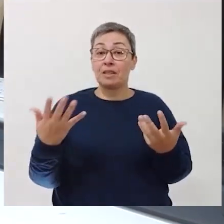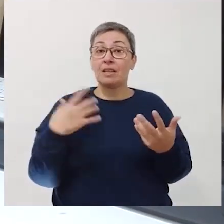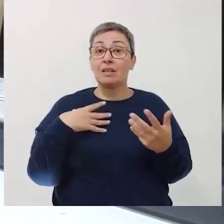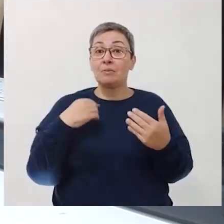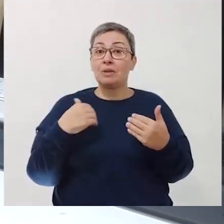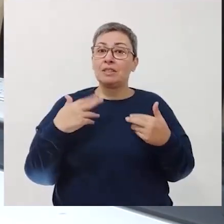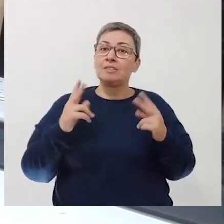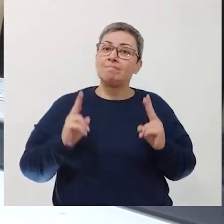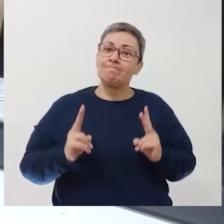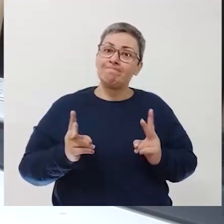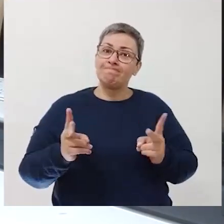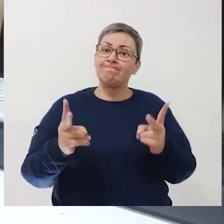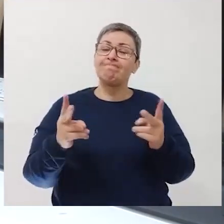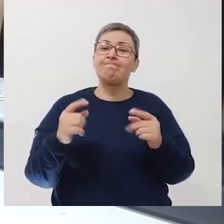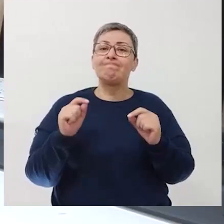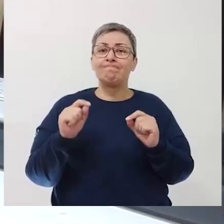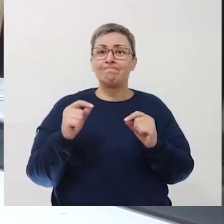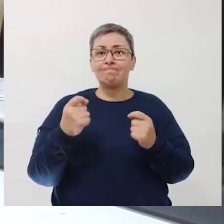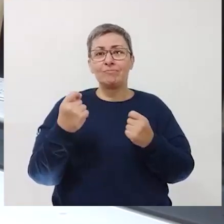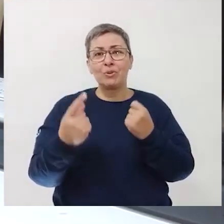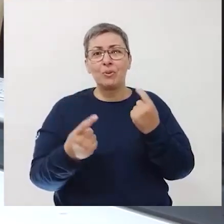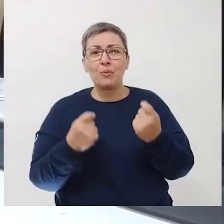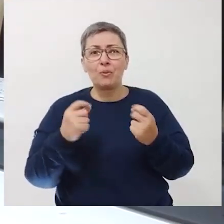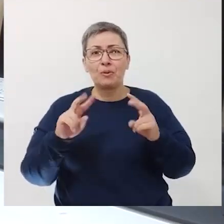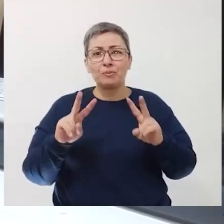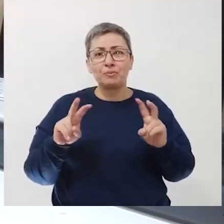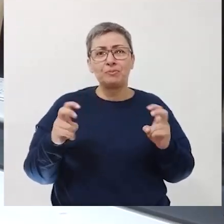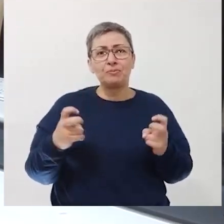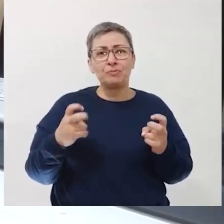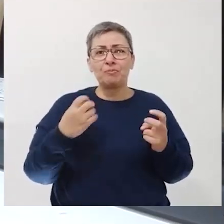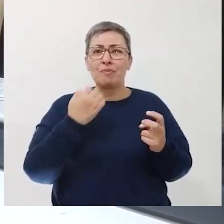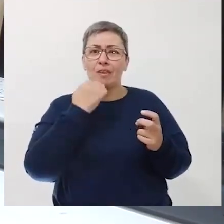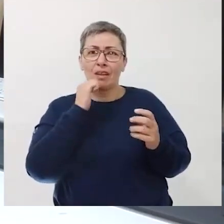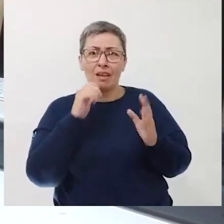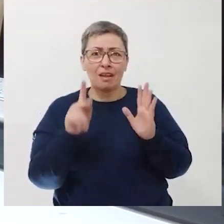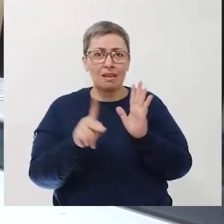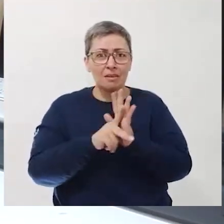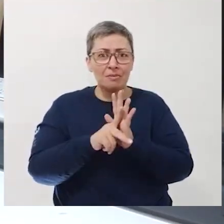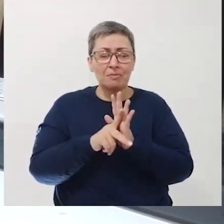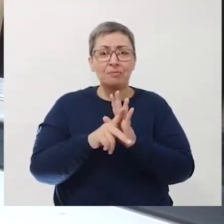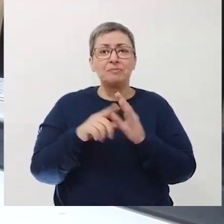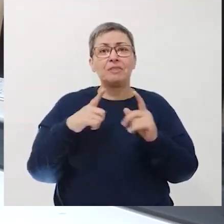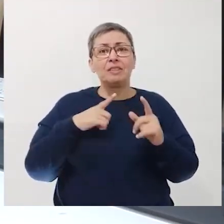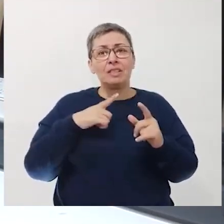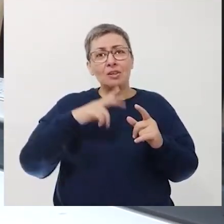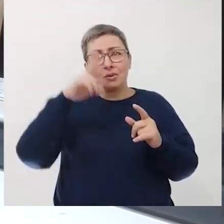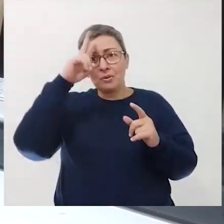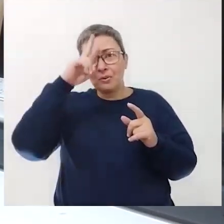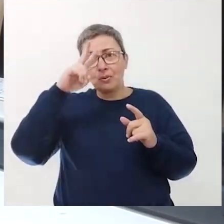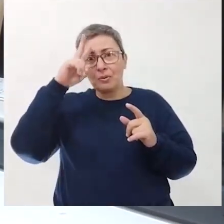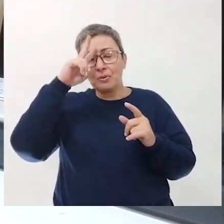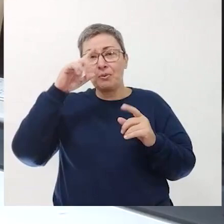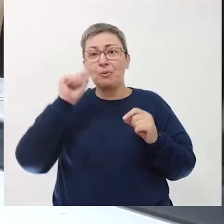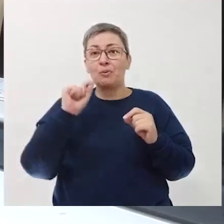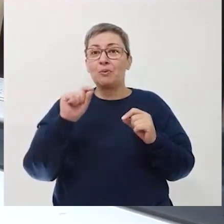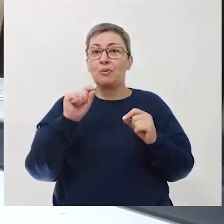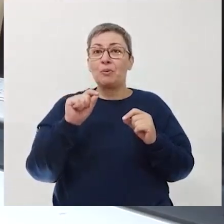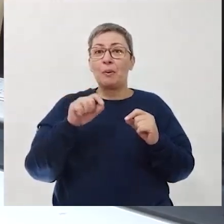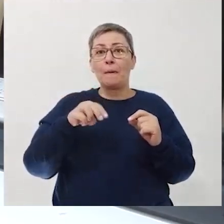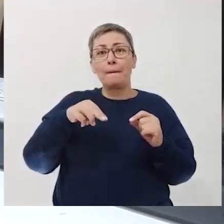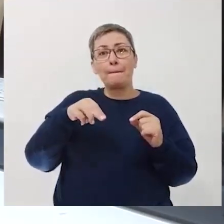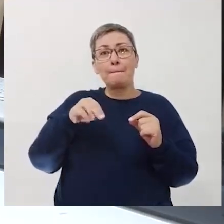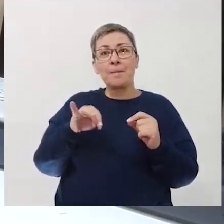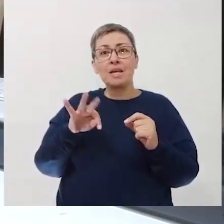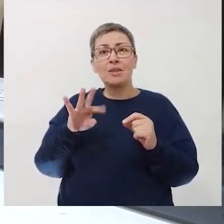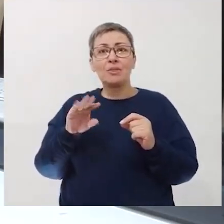constantemente em alguns assuntos científicos é lembrado um mito.